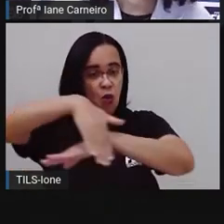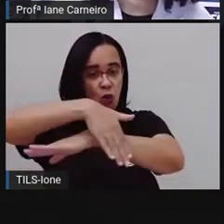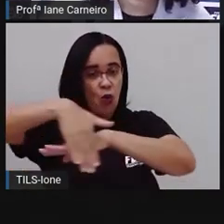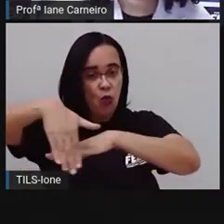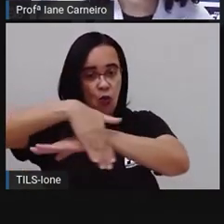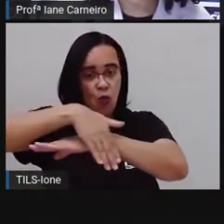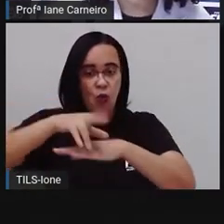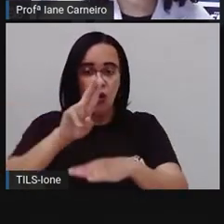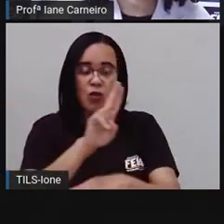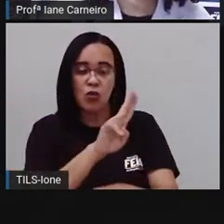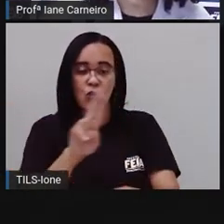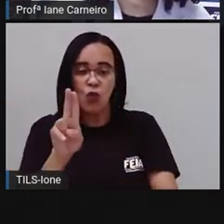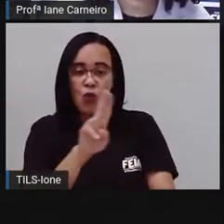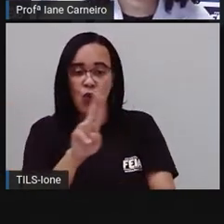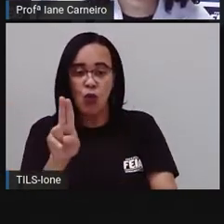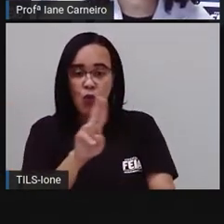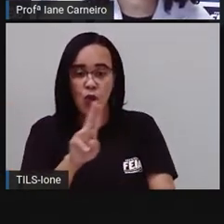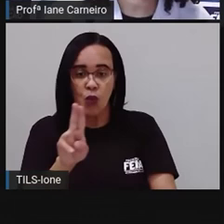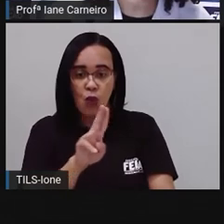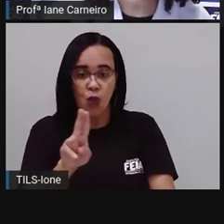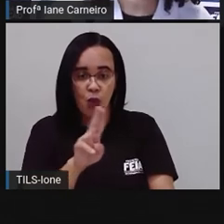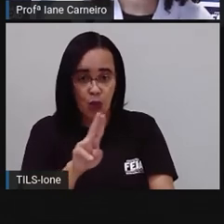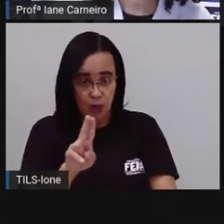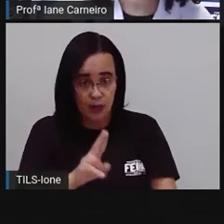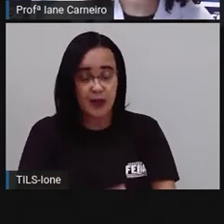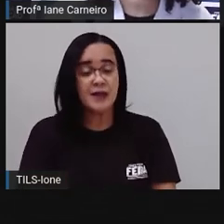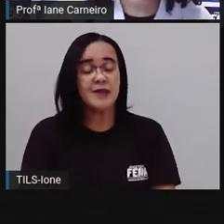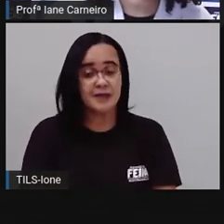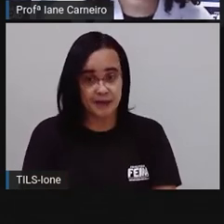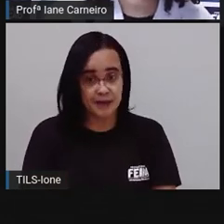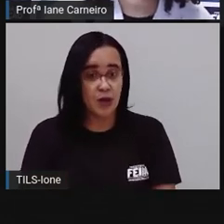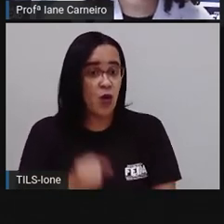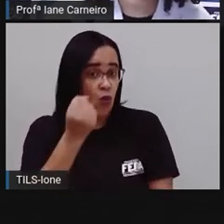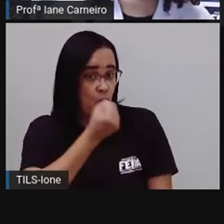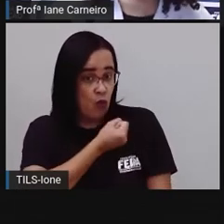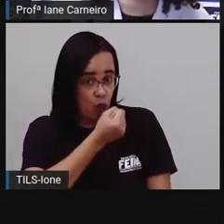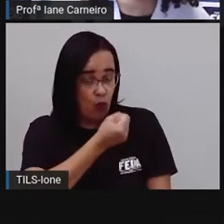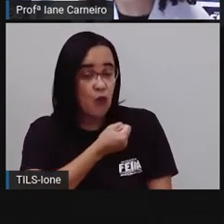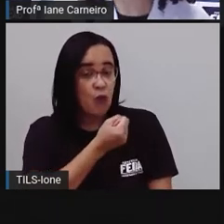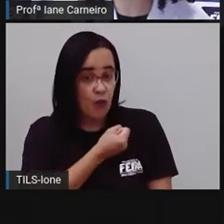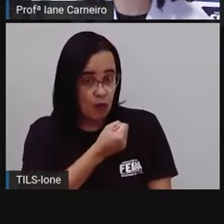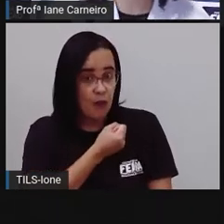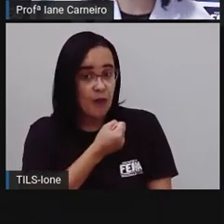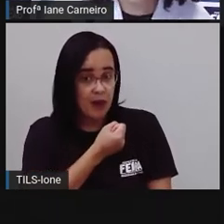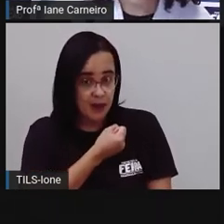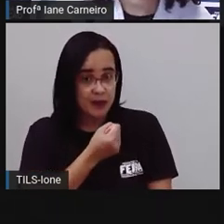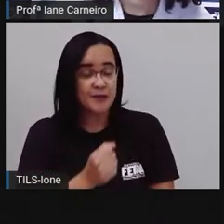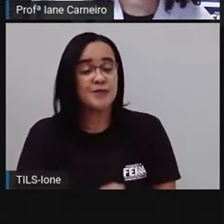Rua Cabo Verde, número 10.